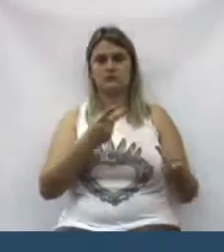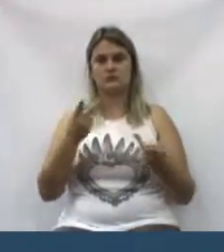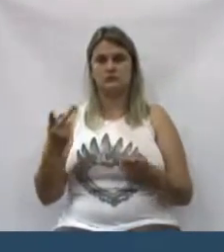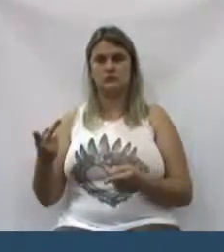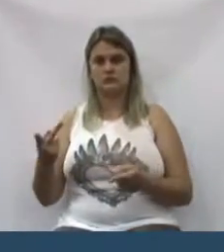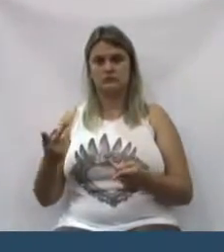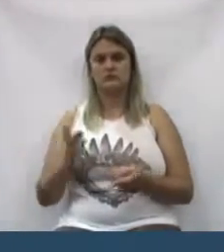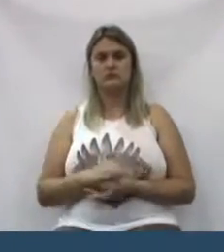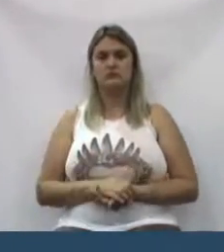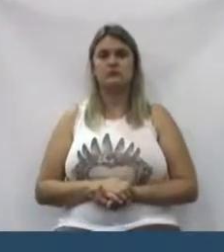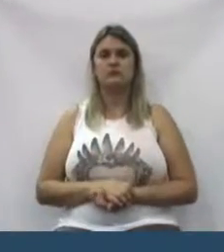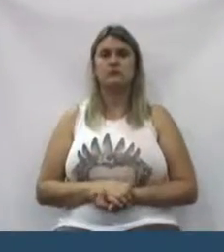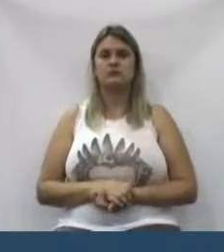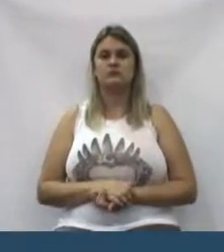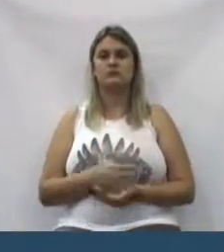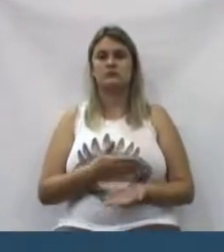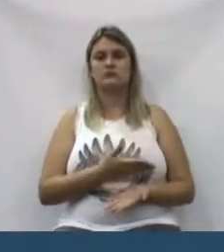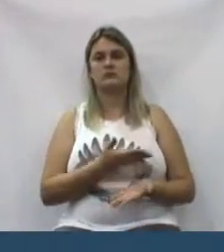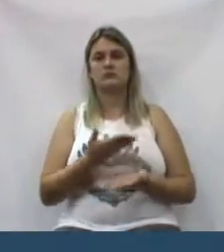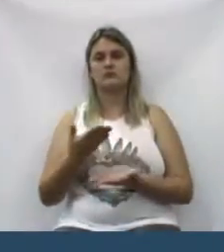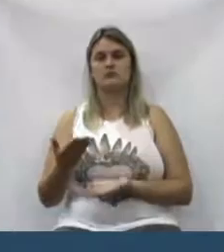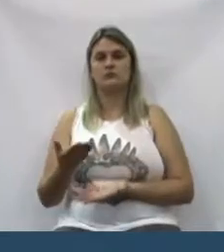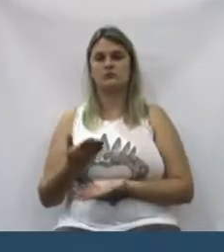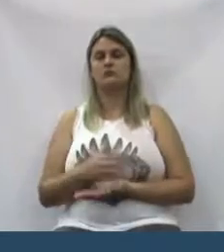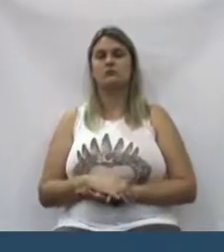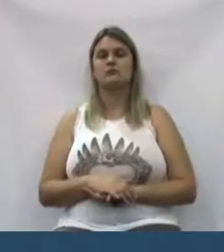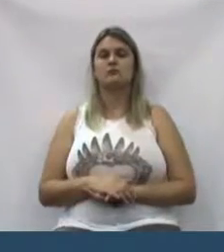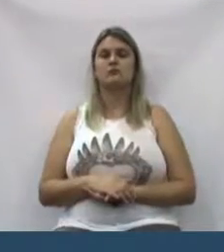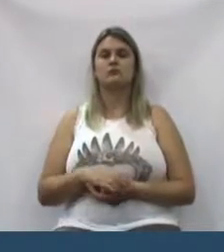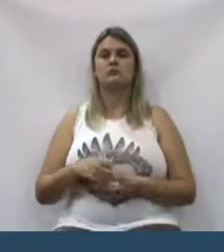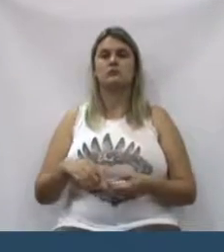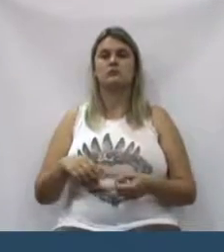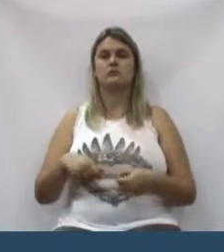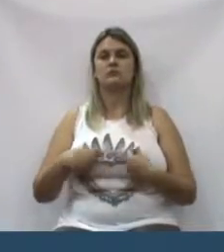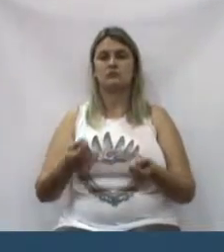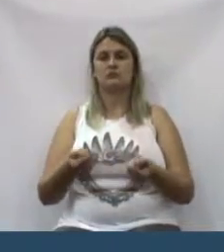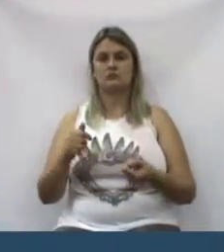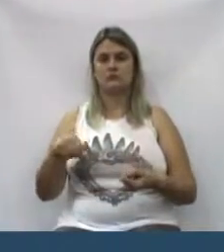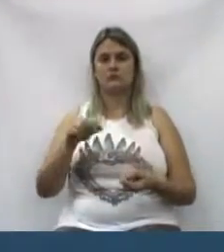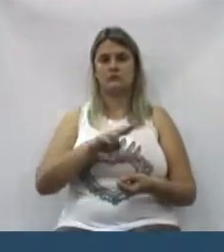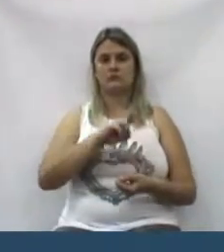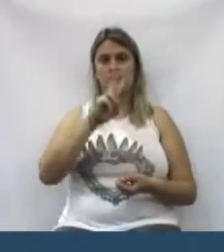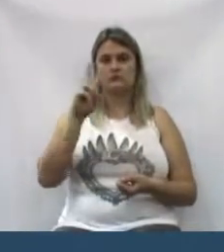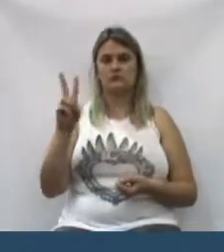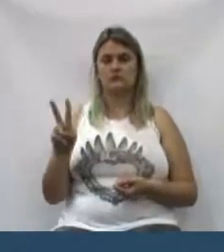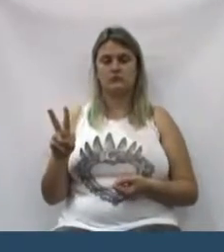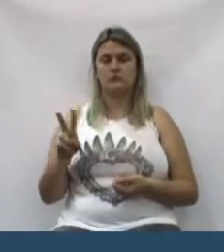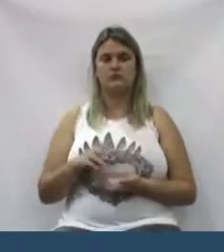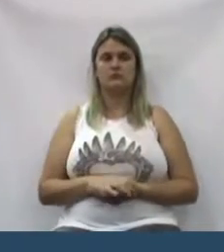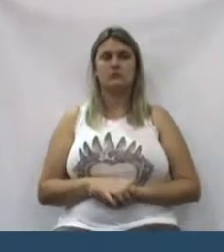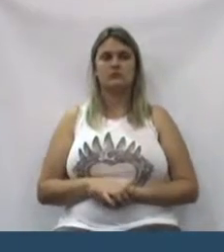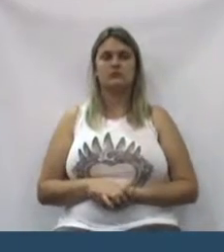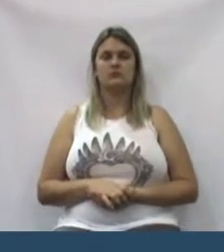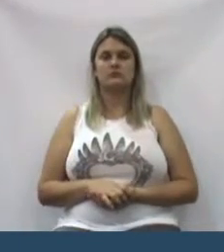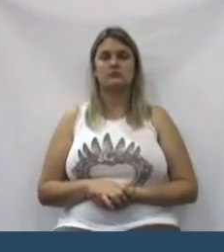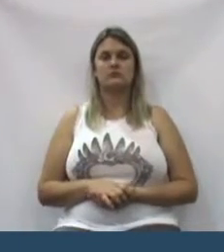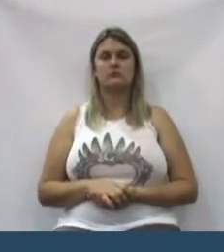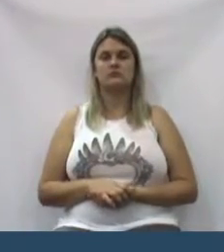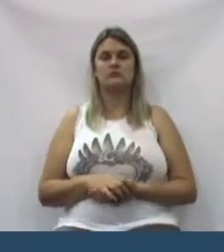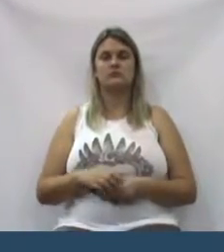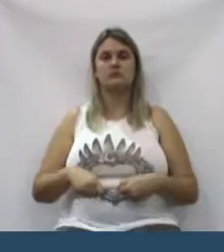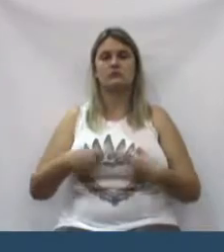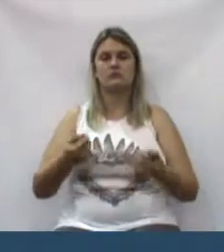veio trazer para União da Vitória um